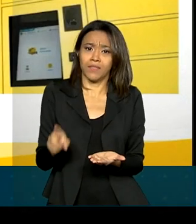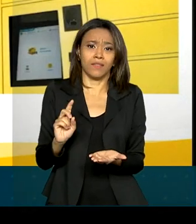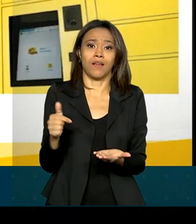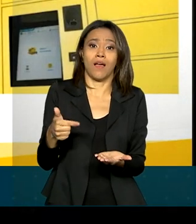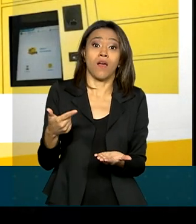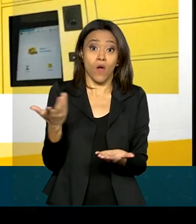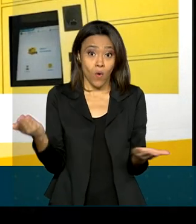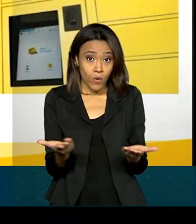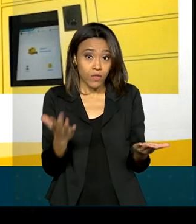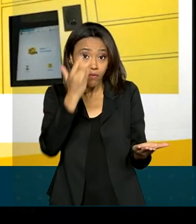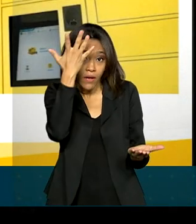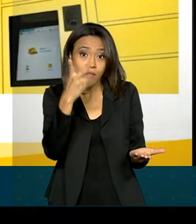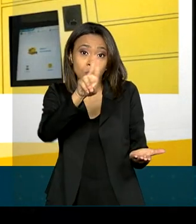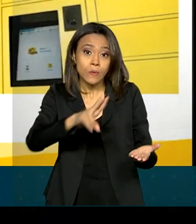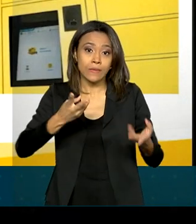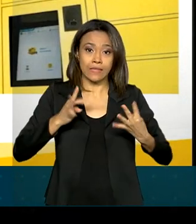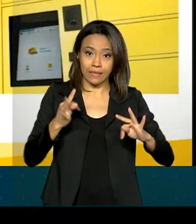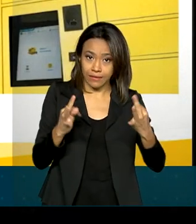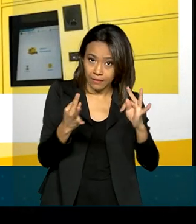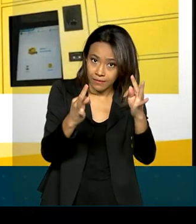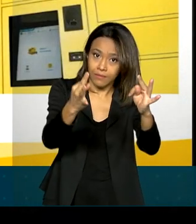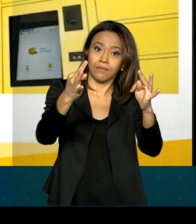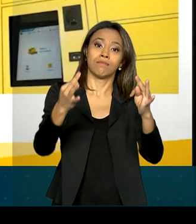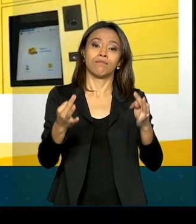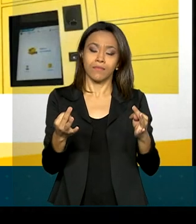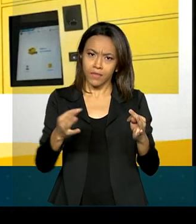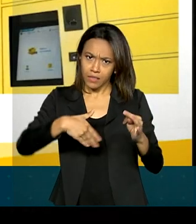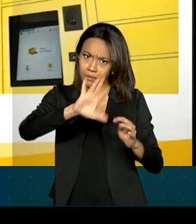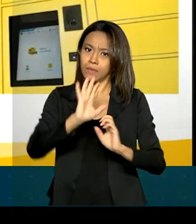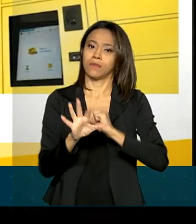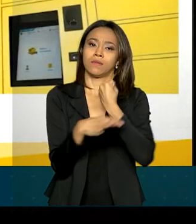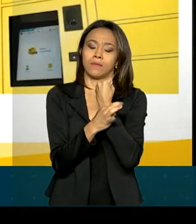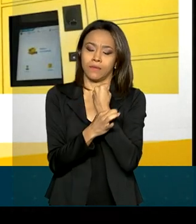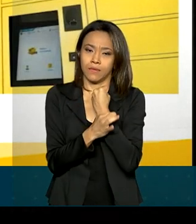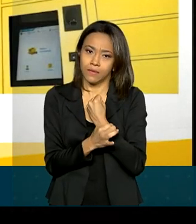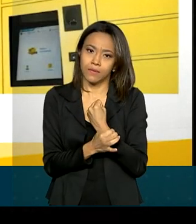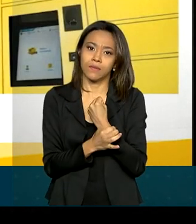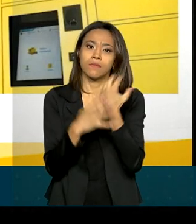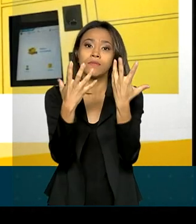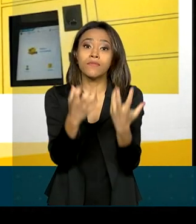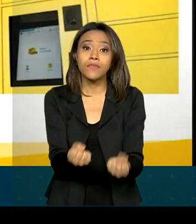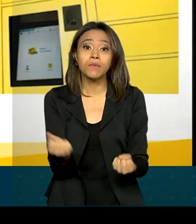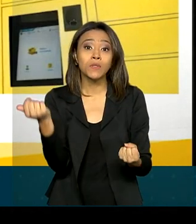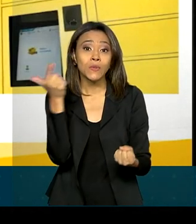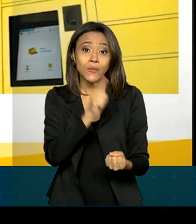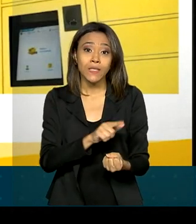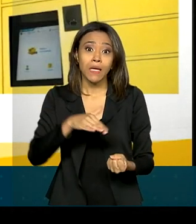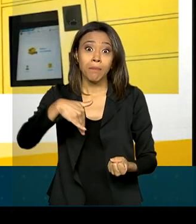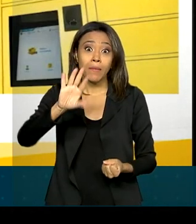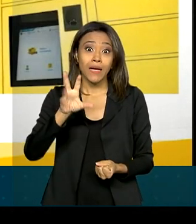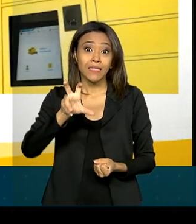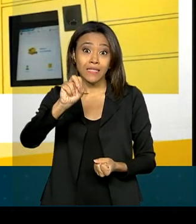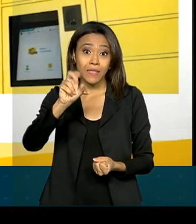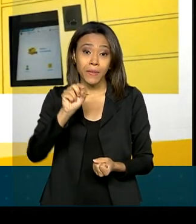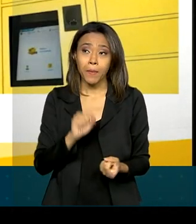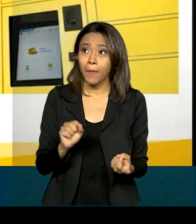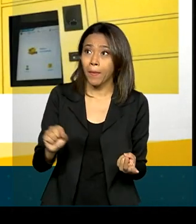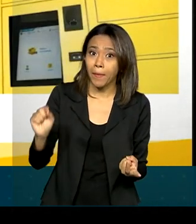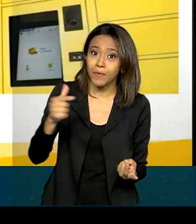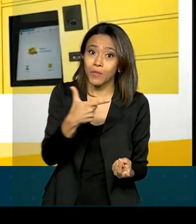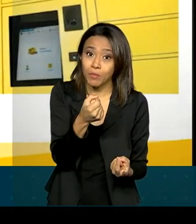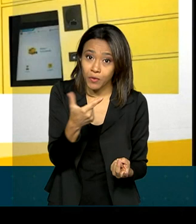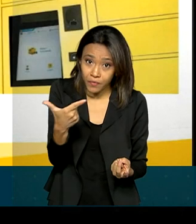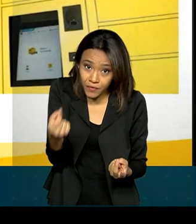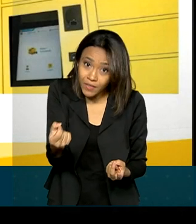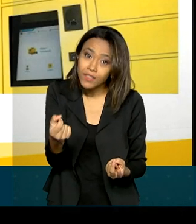facilidade e com mais segurança. Nós chegaremos a mais de 50 lockers já em 2020 e